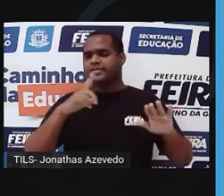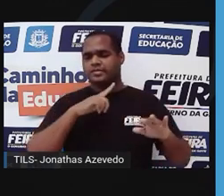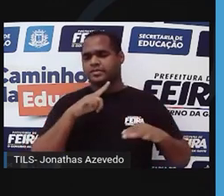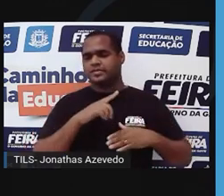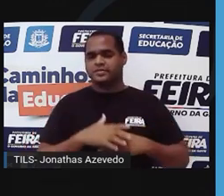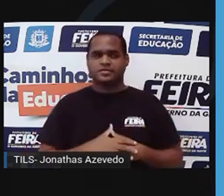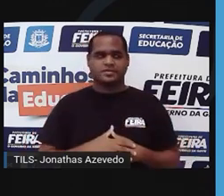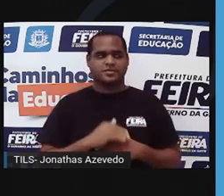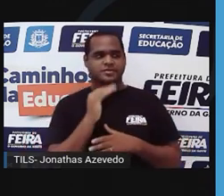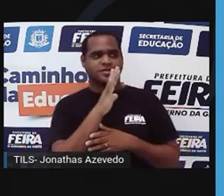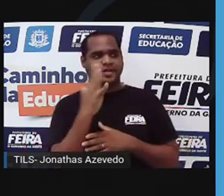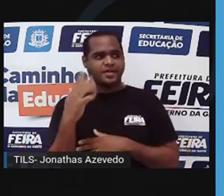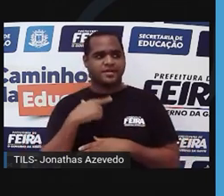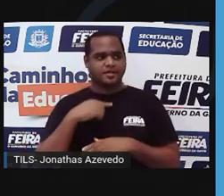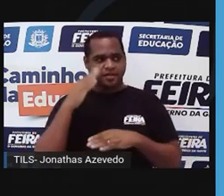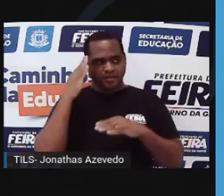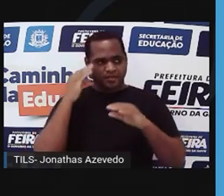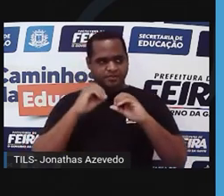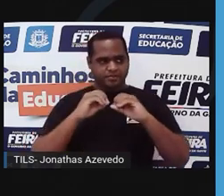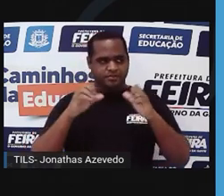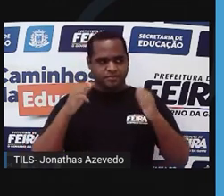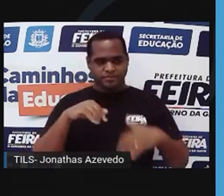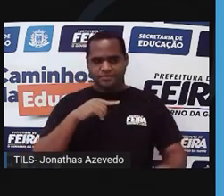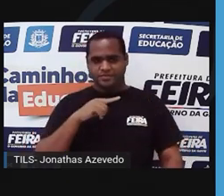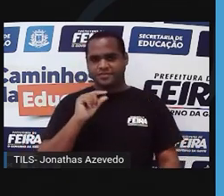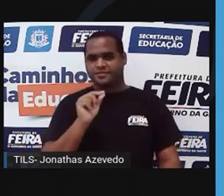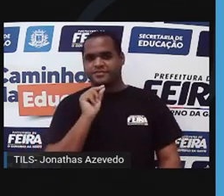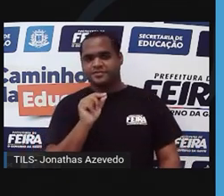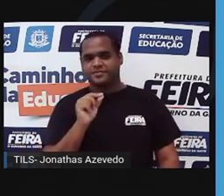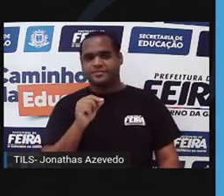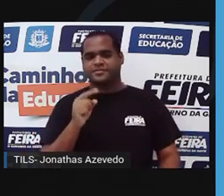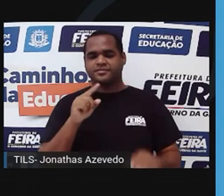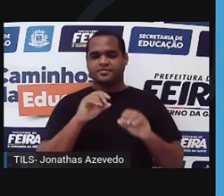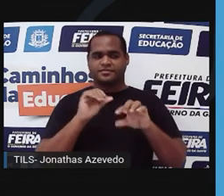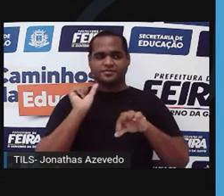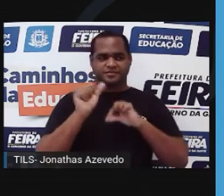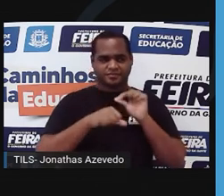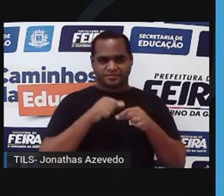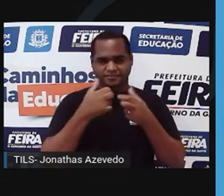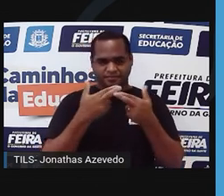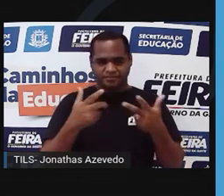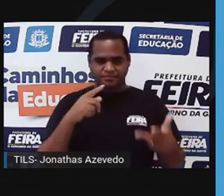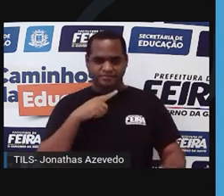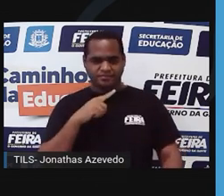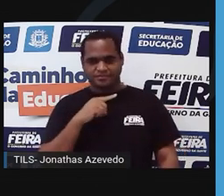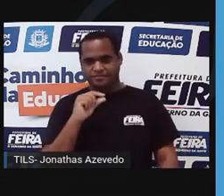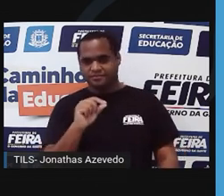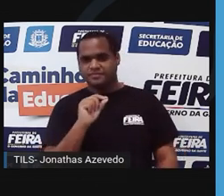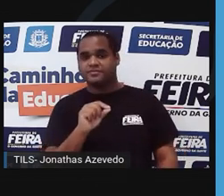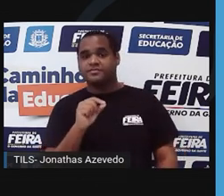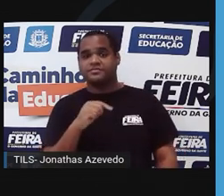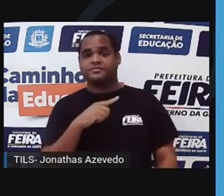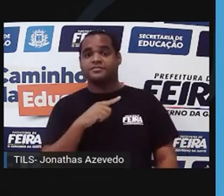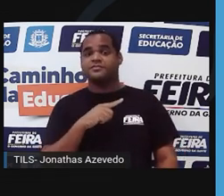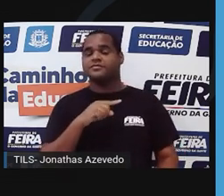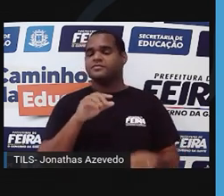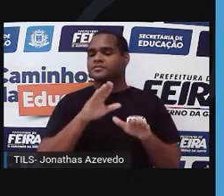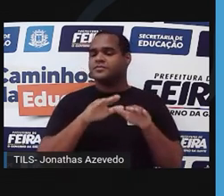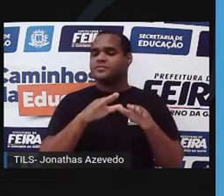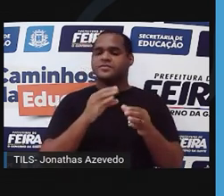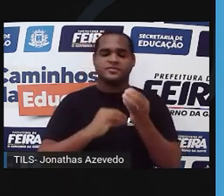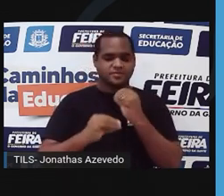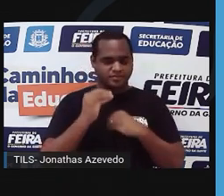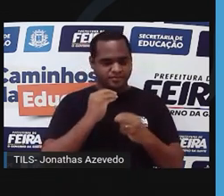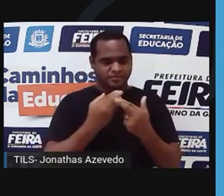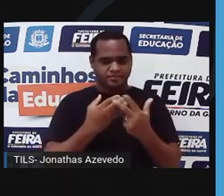Os troncos eram claros. Ela ser clara facilitava com que ela se disfarçasse naquele tronco. Quando uma presa, uma ave vinha se alimentar,